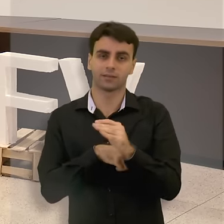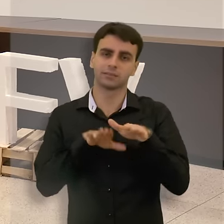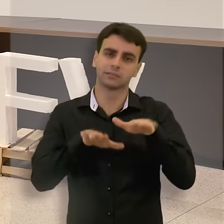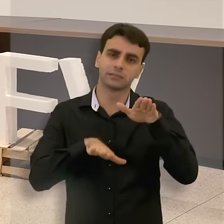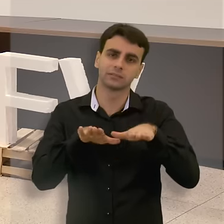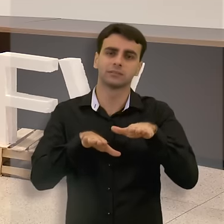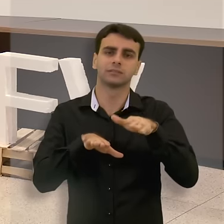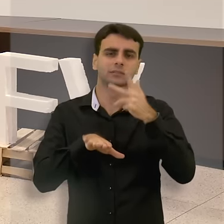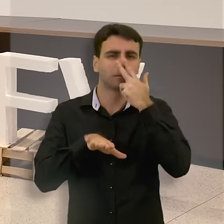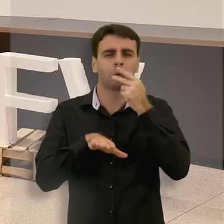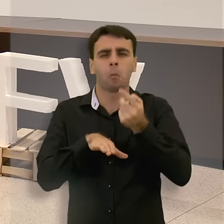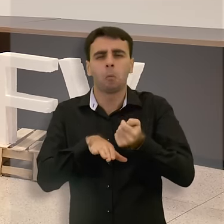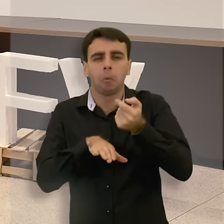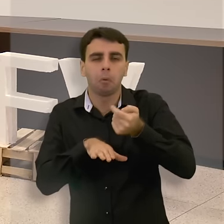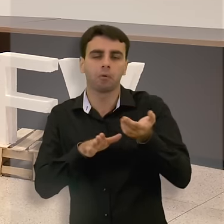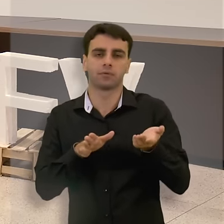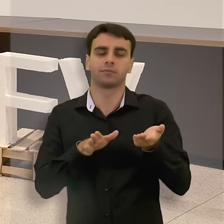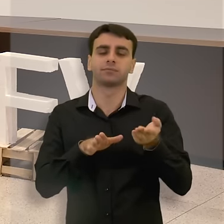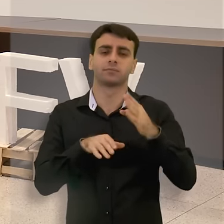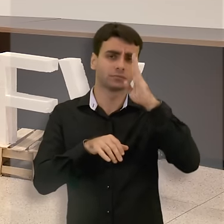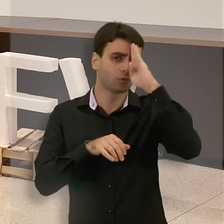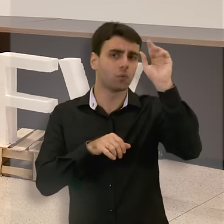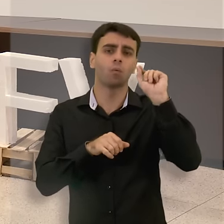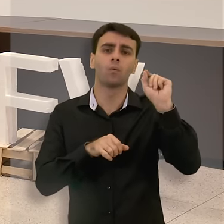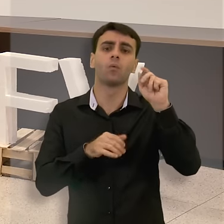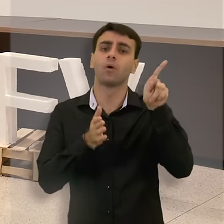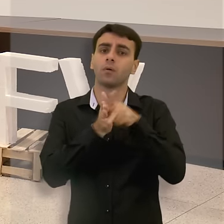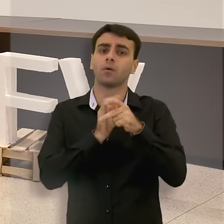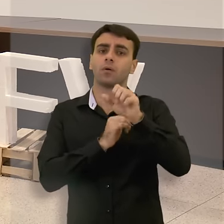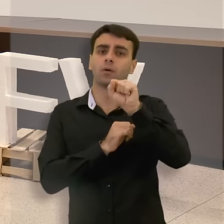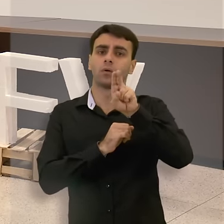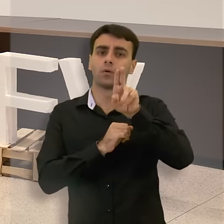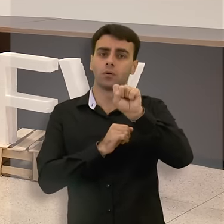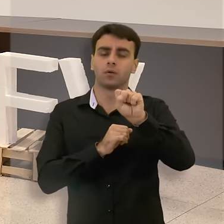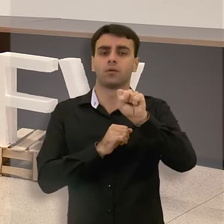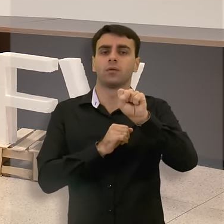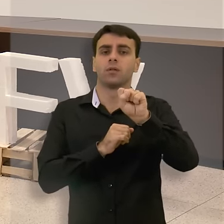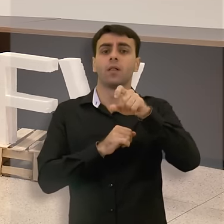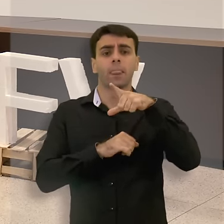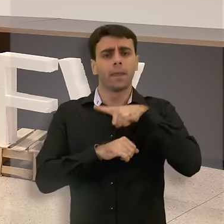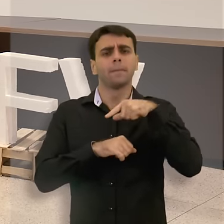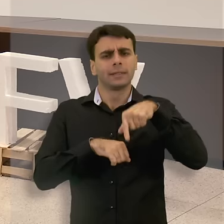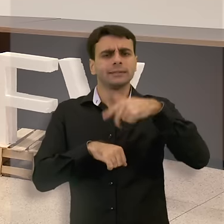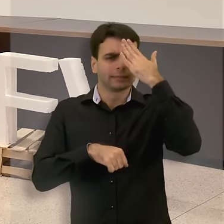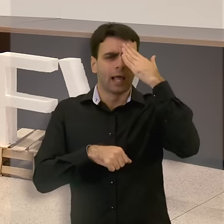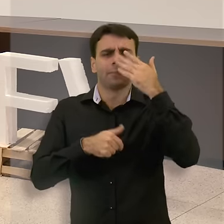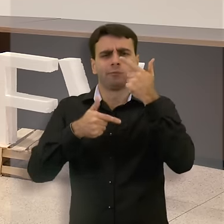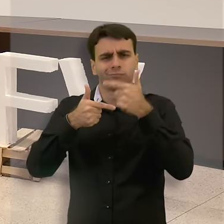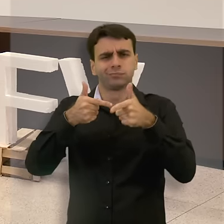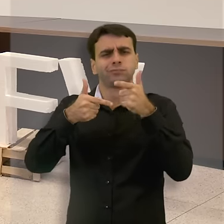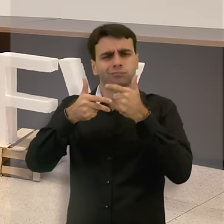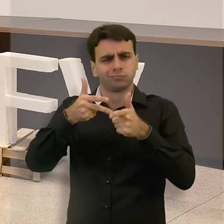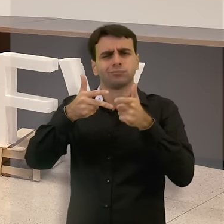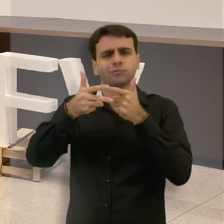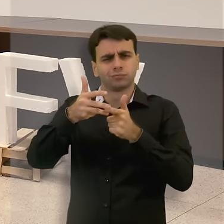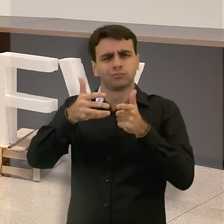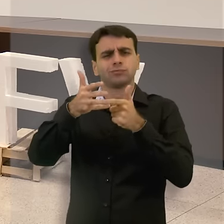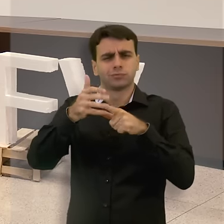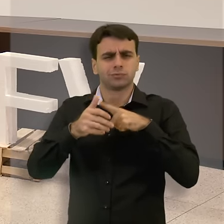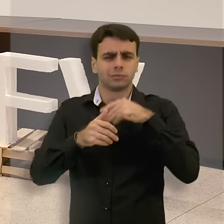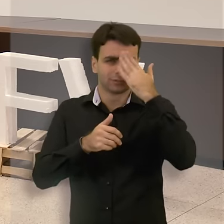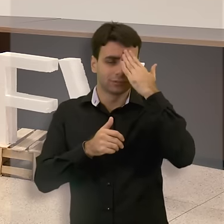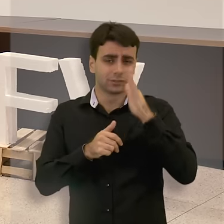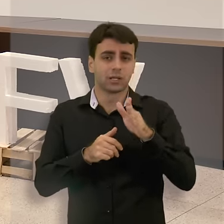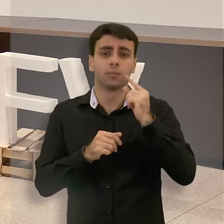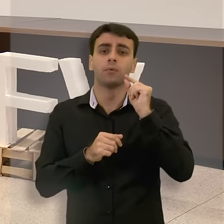ainda tem um número muito tímido. E principalmente no Sistema Único de Saúde, com toda uma série de problemas que a gente sabe que tem e